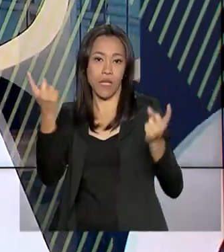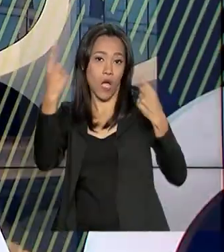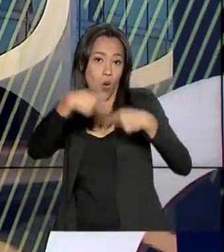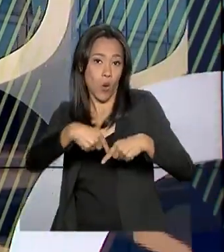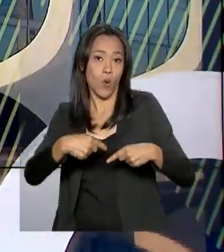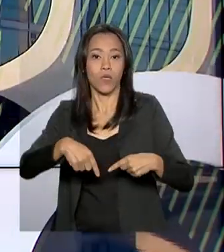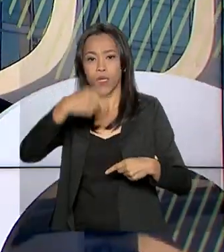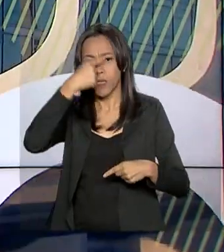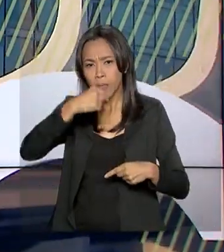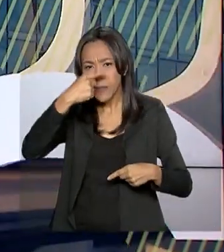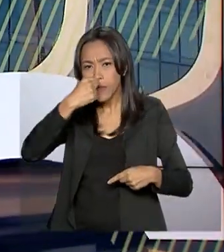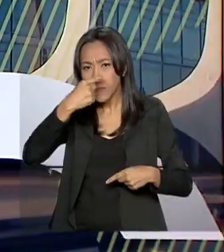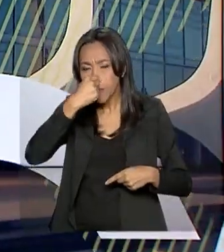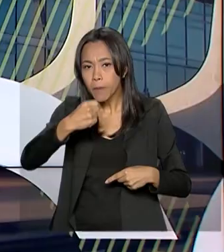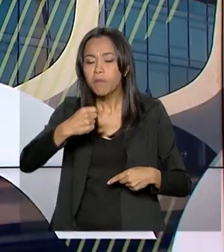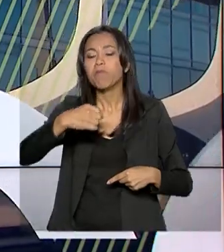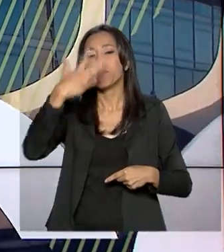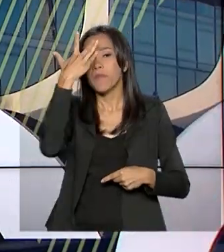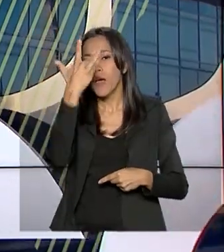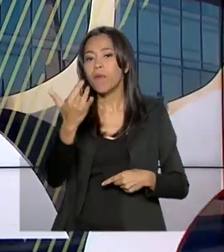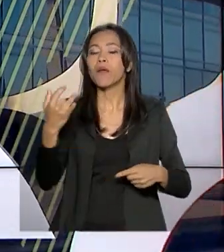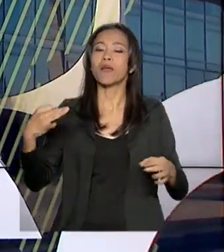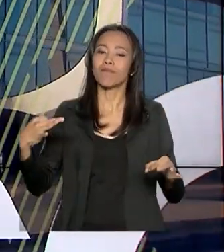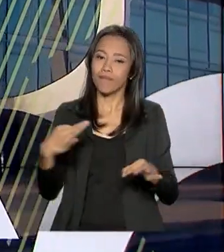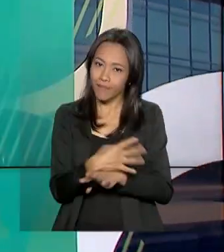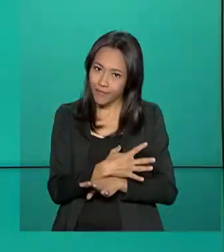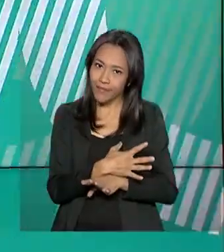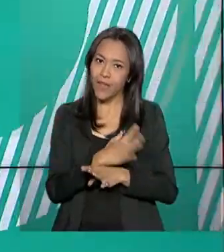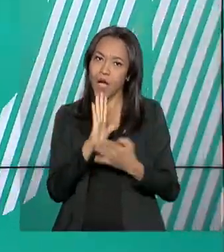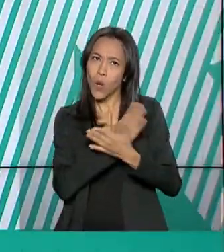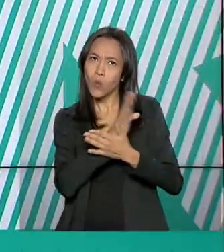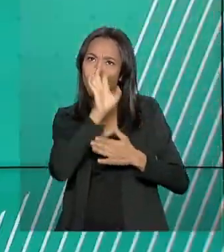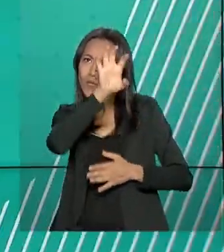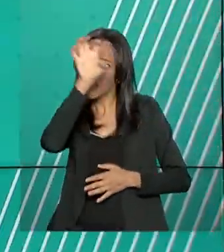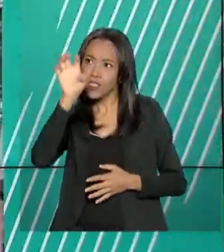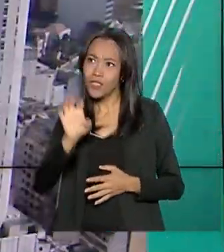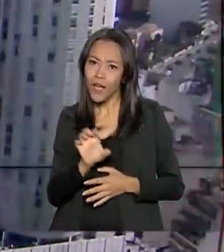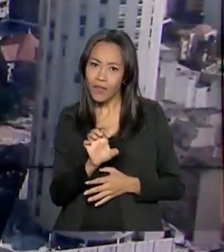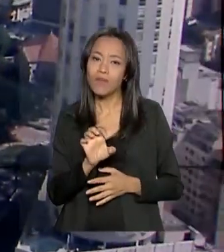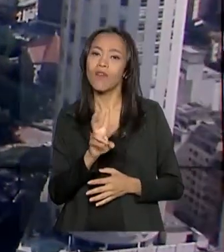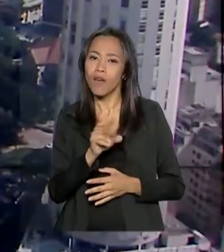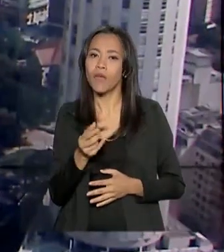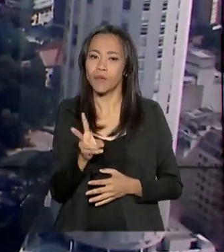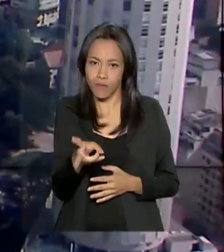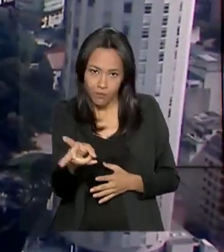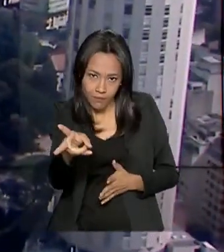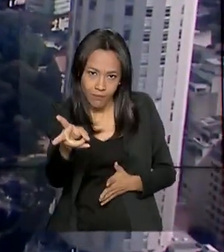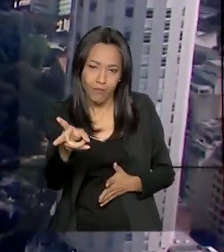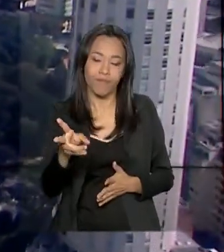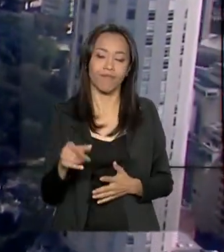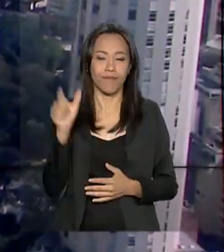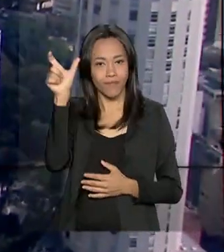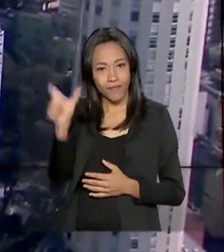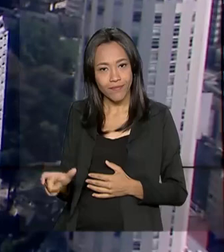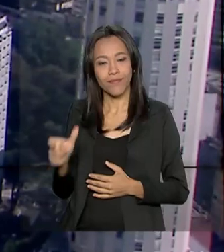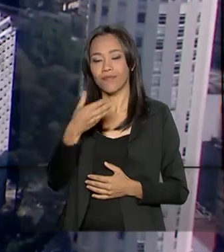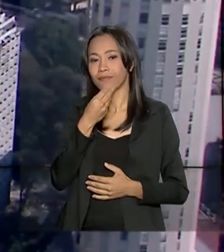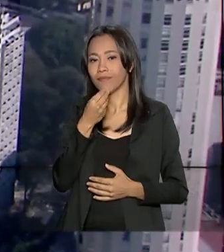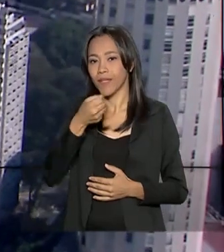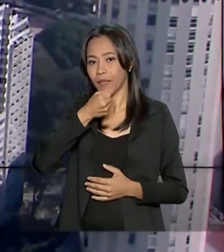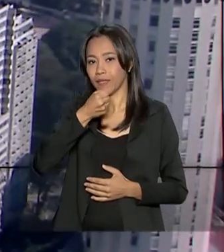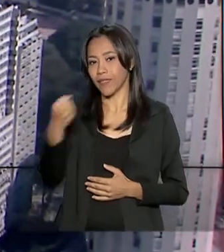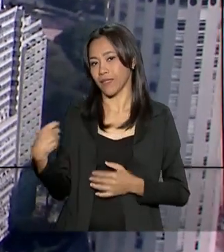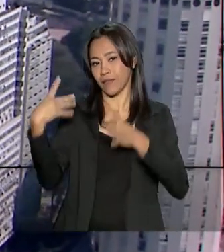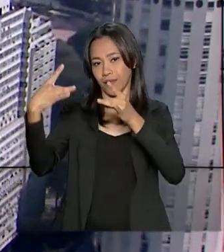exclusividade termina amanhã. Em alguns estados, a campanha de vacinação será prorrogada. Marcelo Castilho tem os detalhes